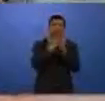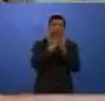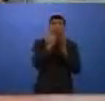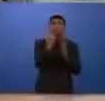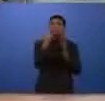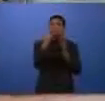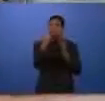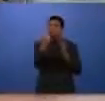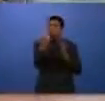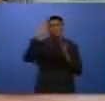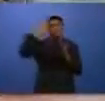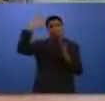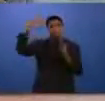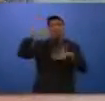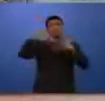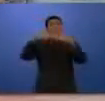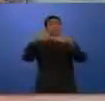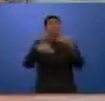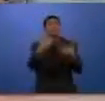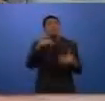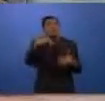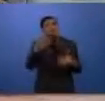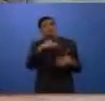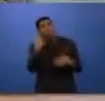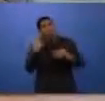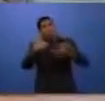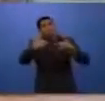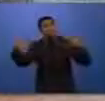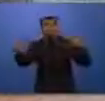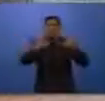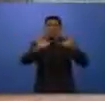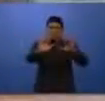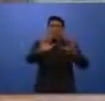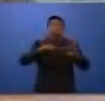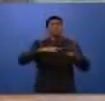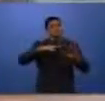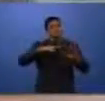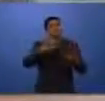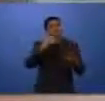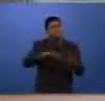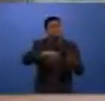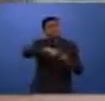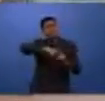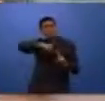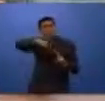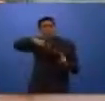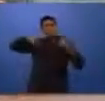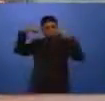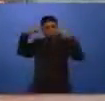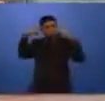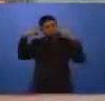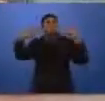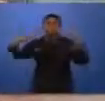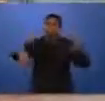leva aos demais crimes e o aumento da violência como um todo. Mas nós recepcionamos denúncias contra a violência infantil e encaminhamos essas denúncias